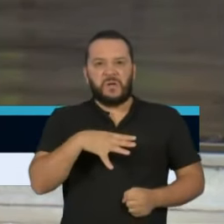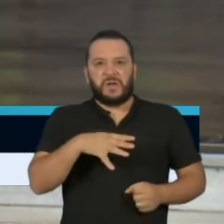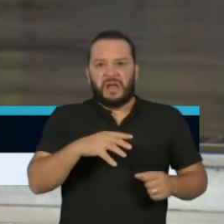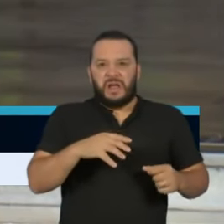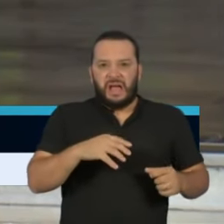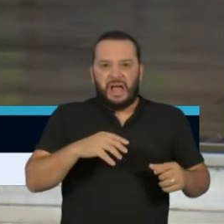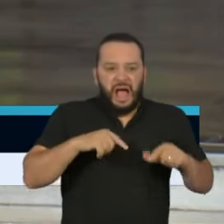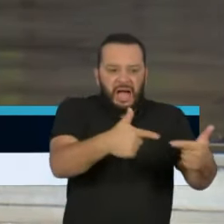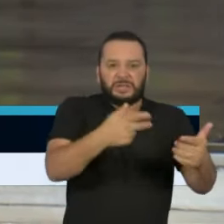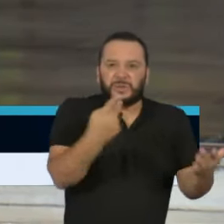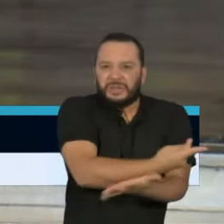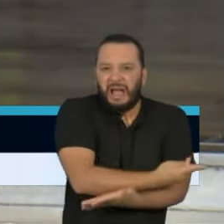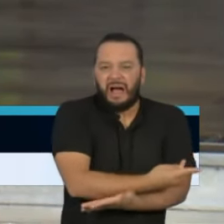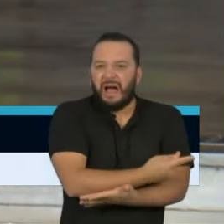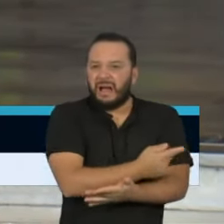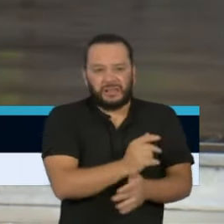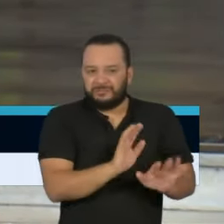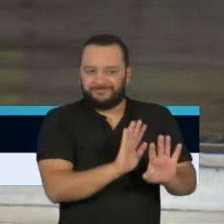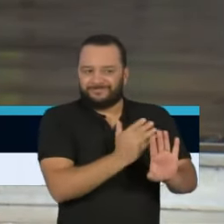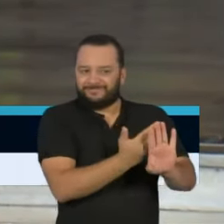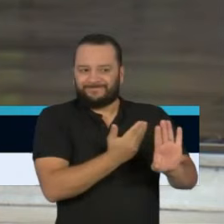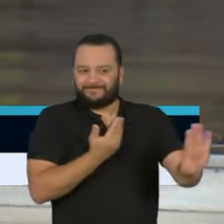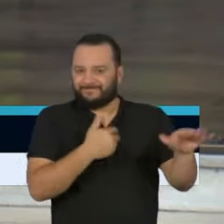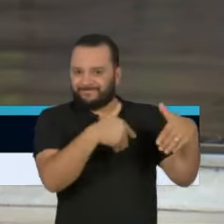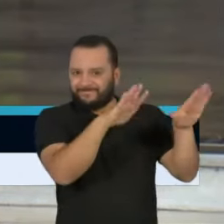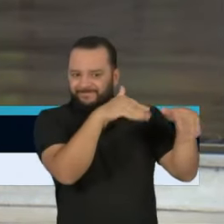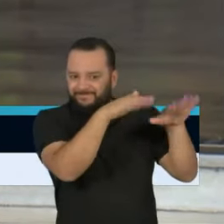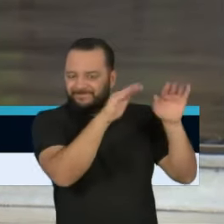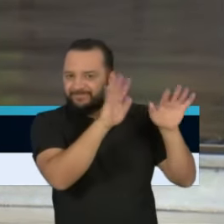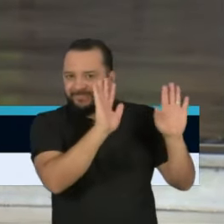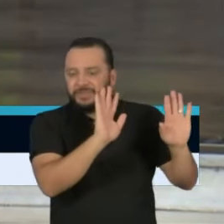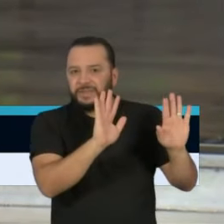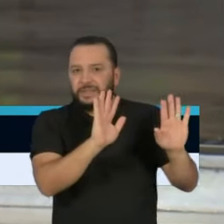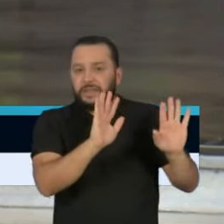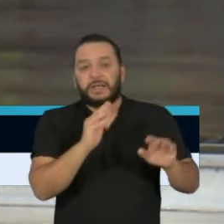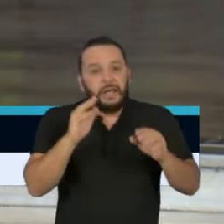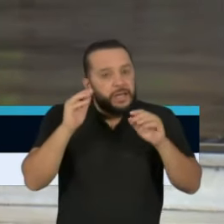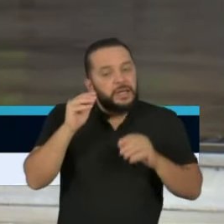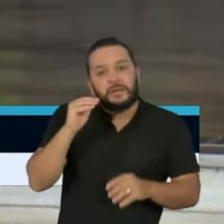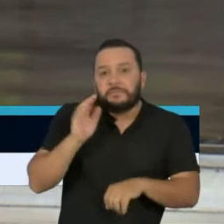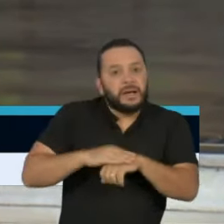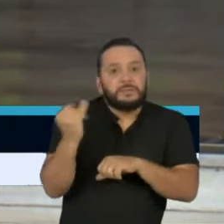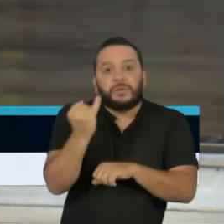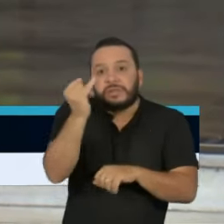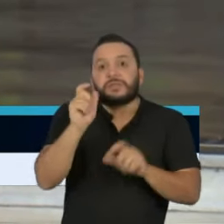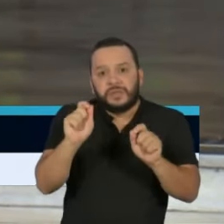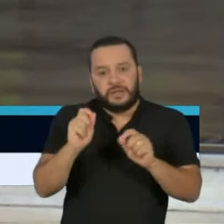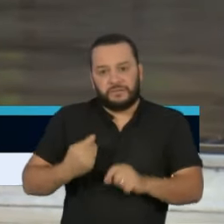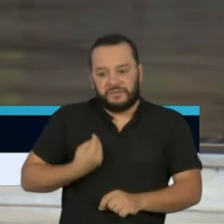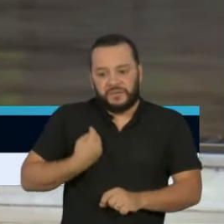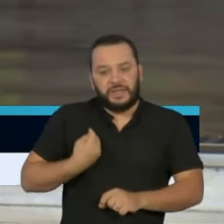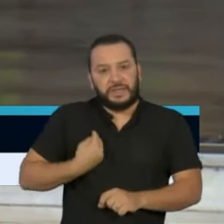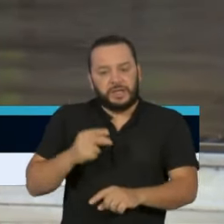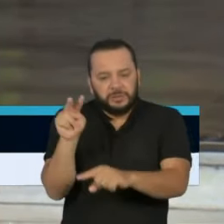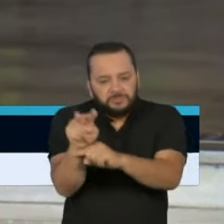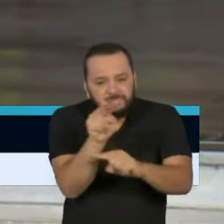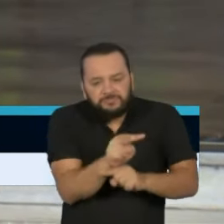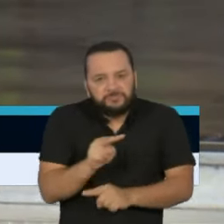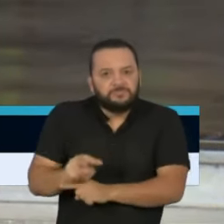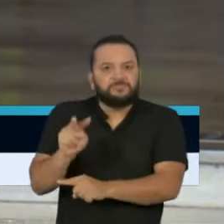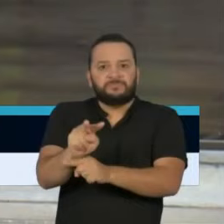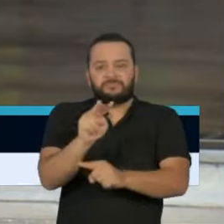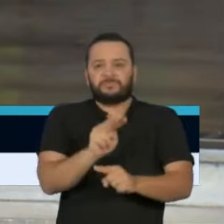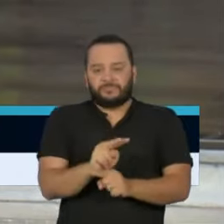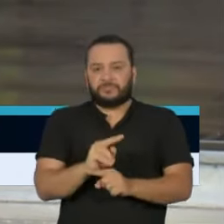correspondem ao interesse maior, que é preservar vidas. Destaco que há